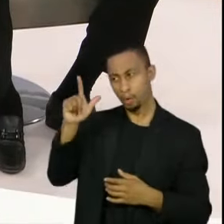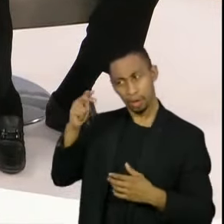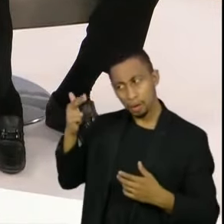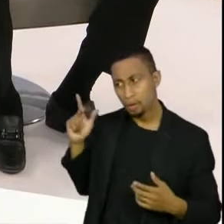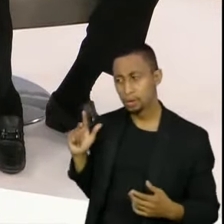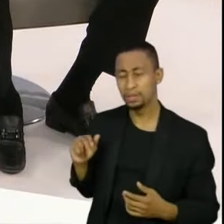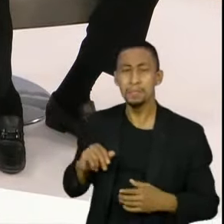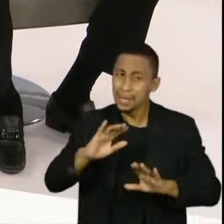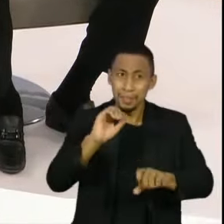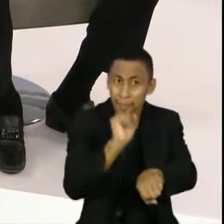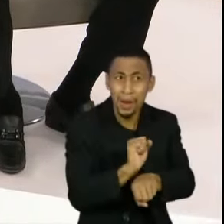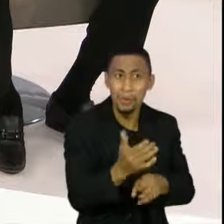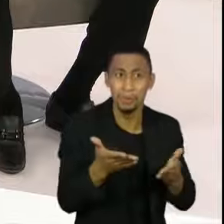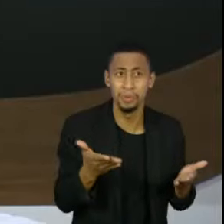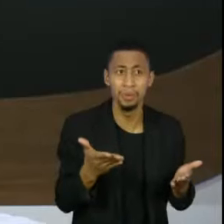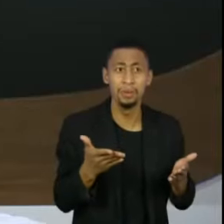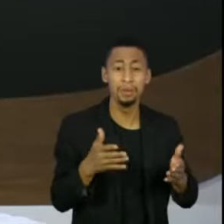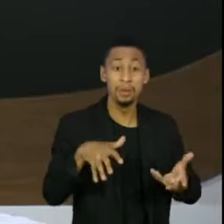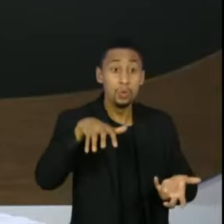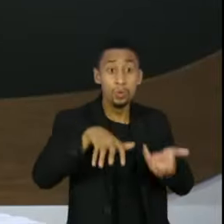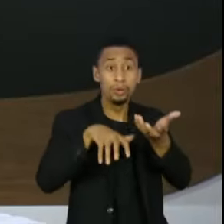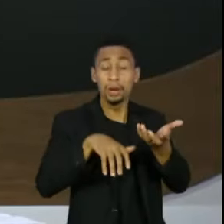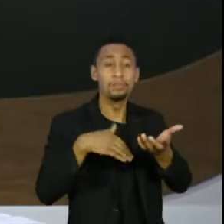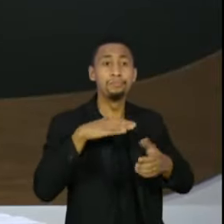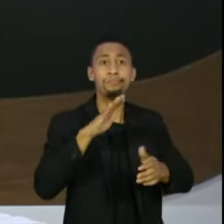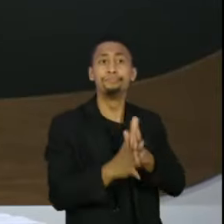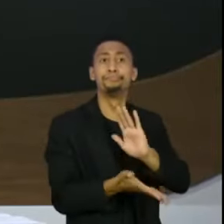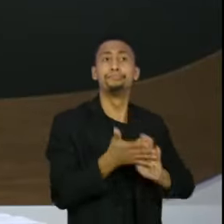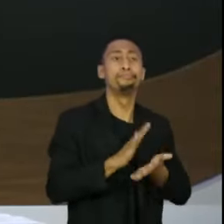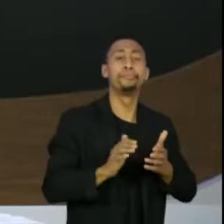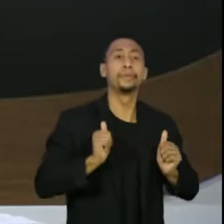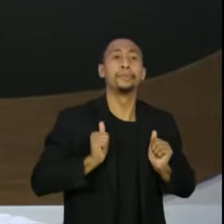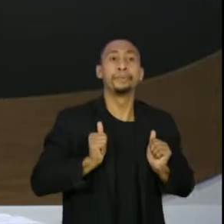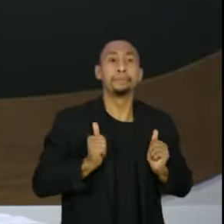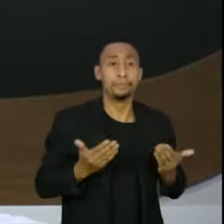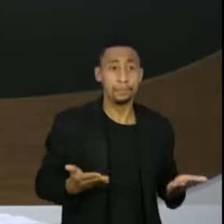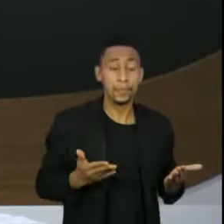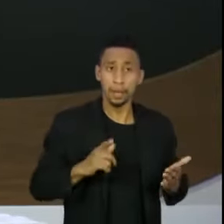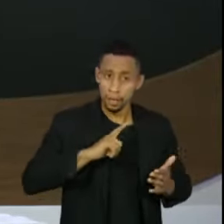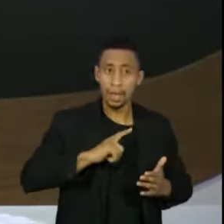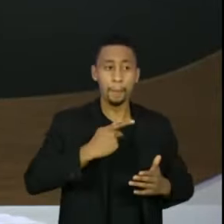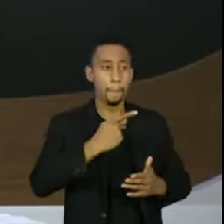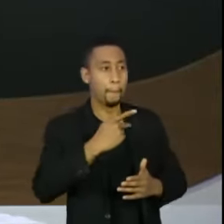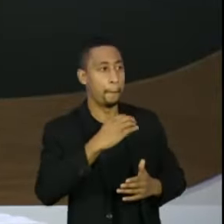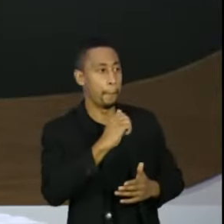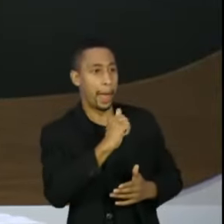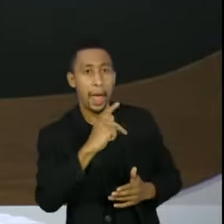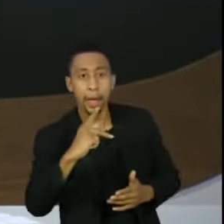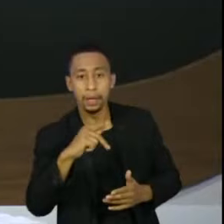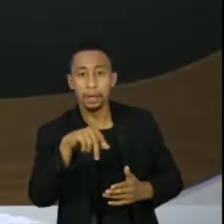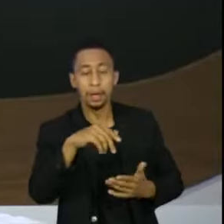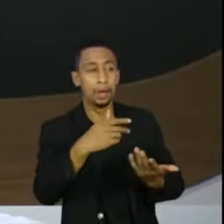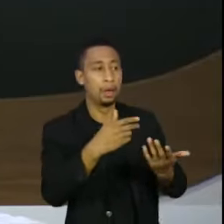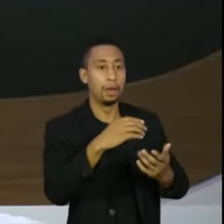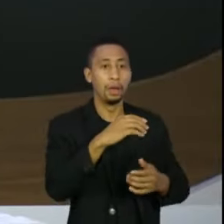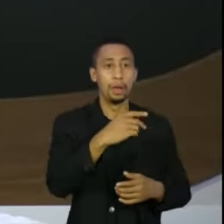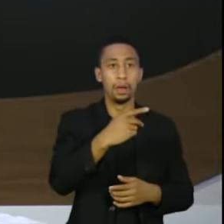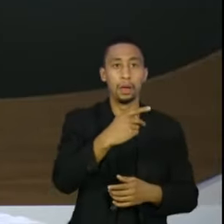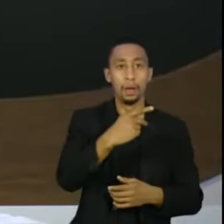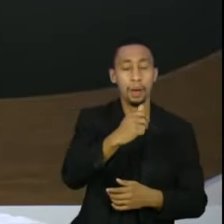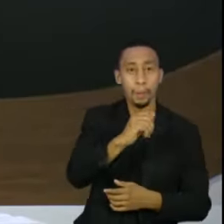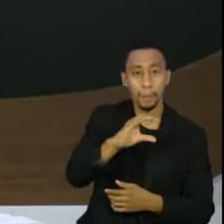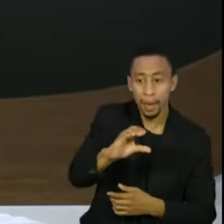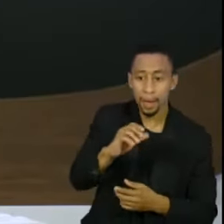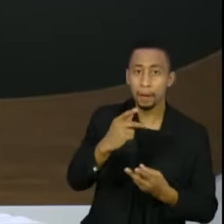função manietada do Congresso. e a gente tem aí várias PECs para lá, PEC para cá, inclusive PEC da impunidade na